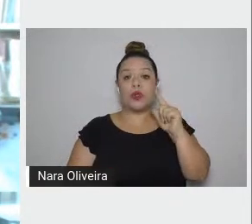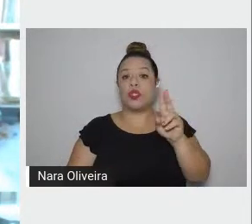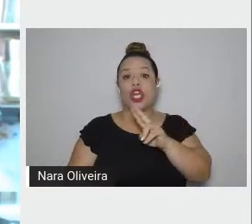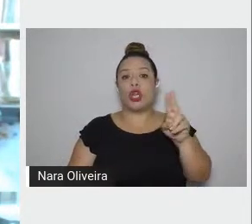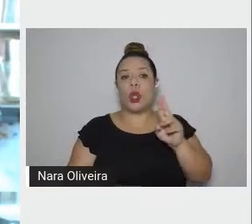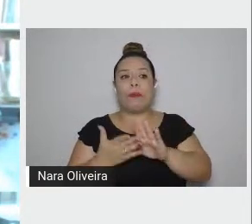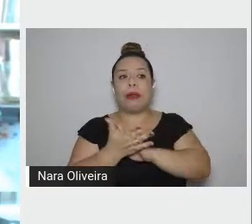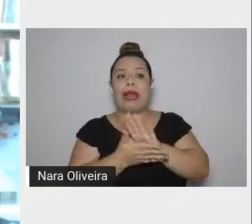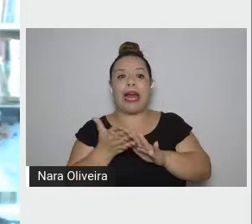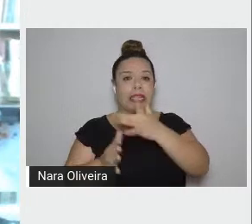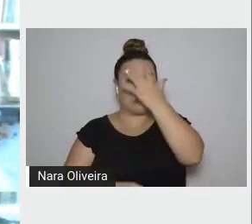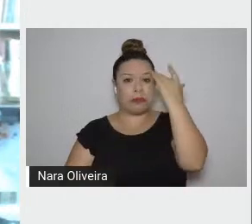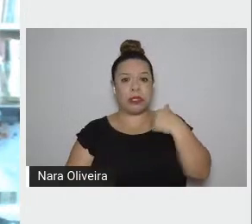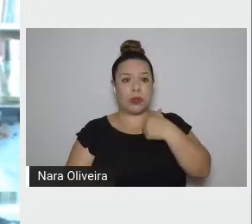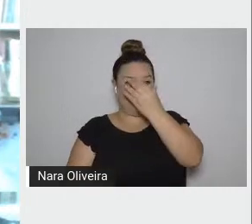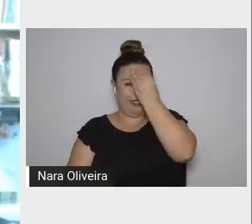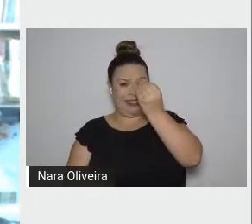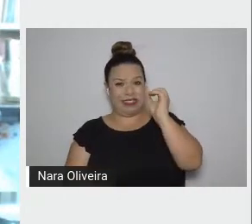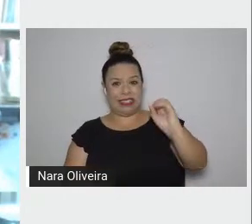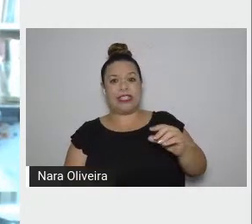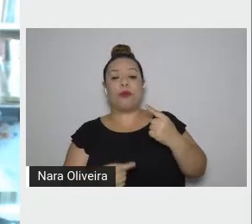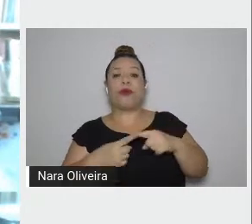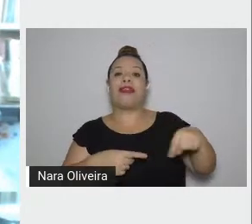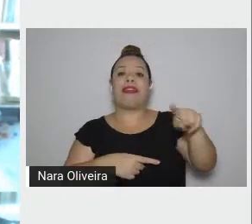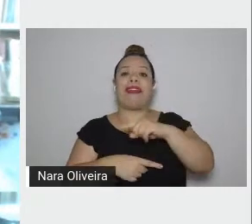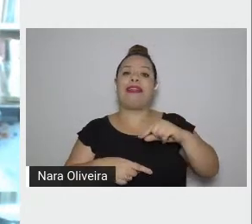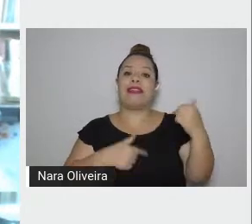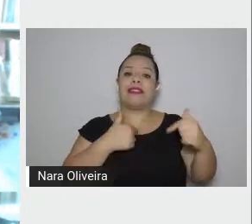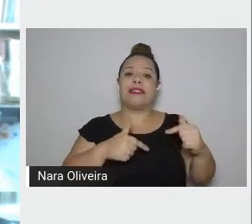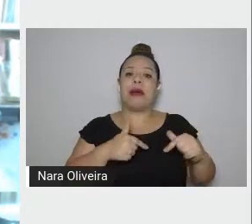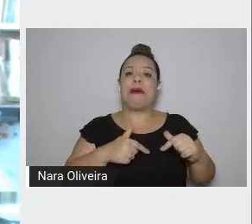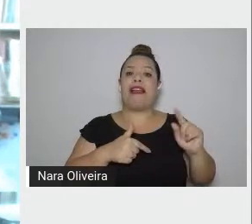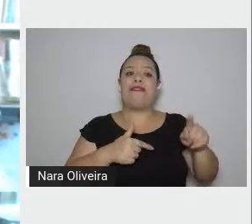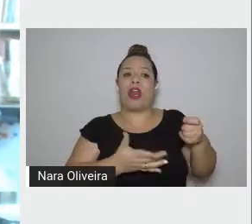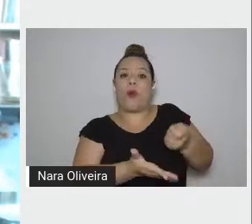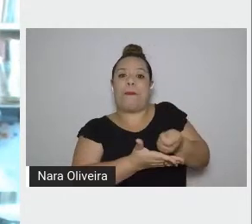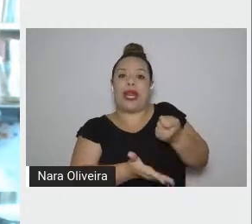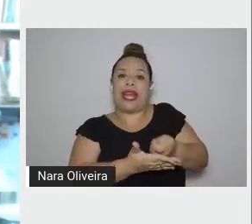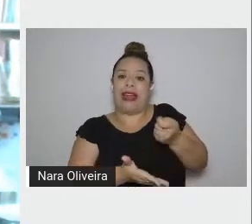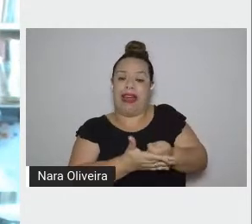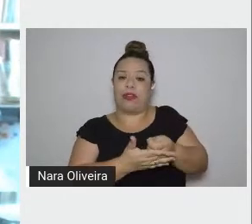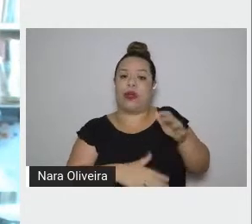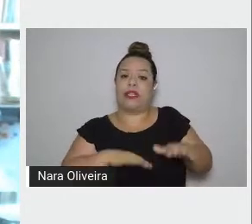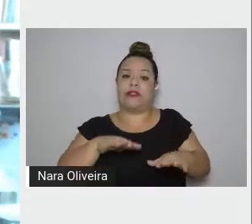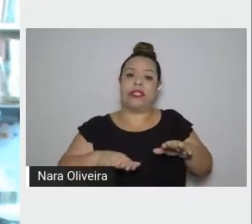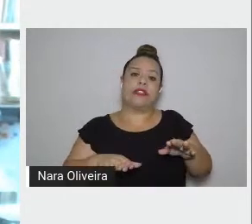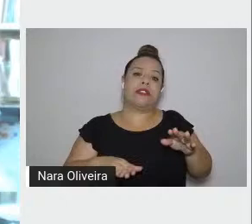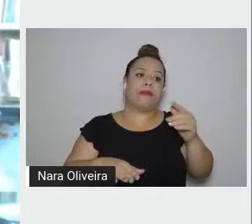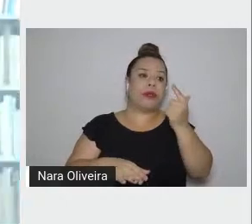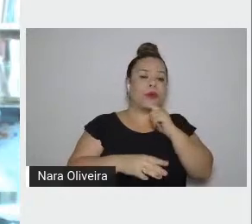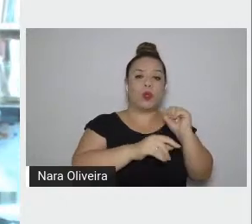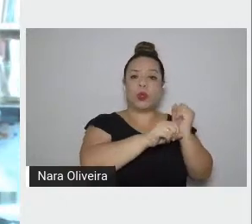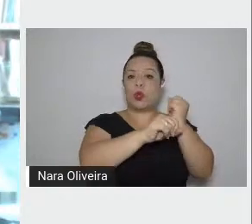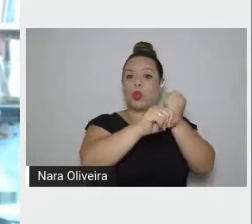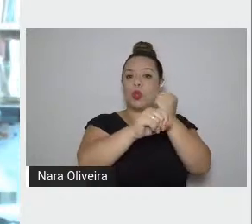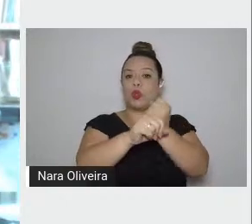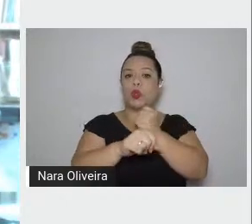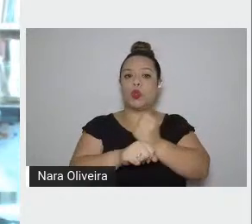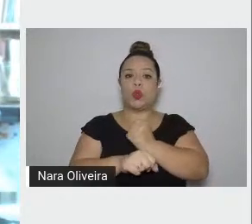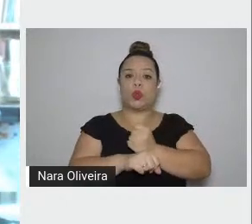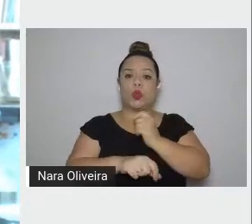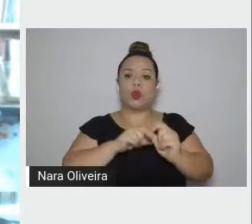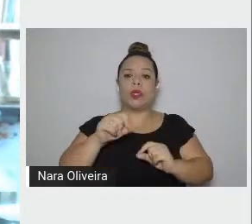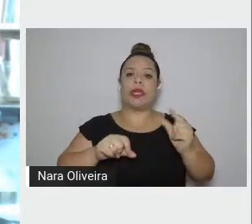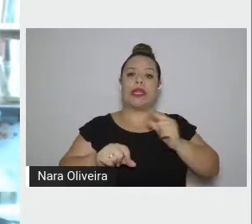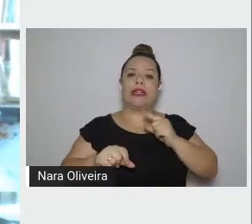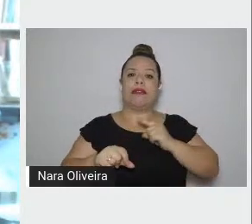em regime de trabalho forçado, muitas vezes, na construção daquela imensa, aquele imenso